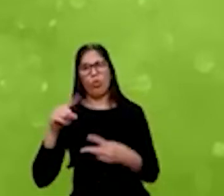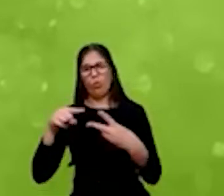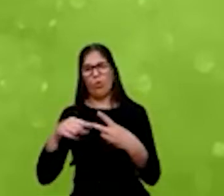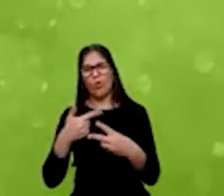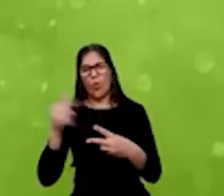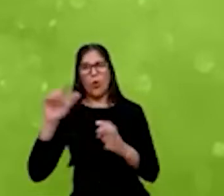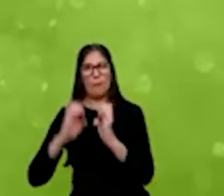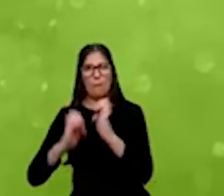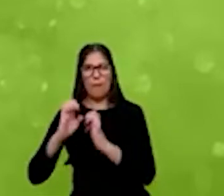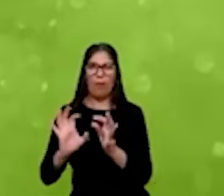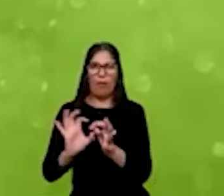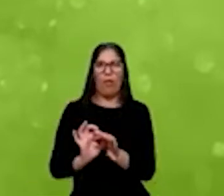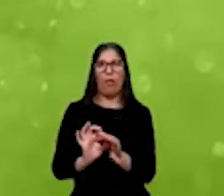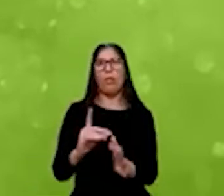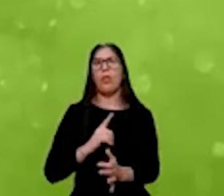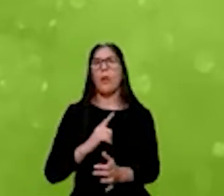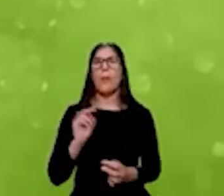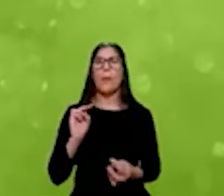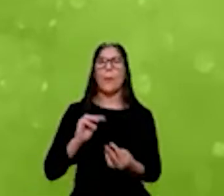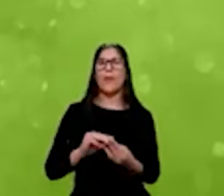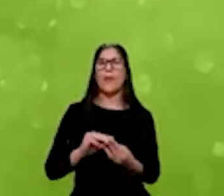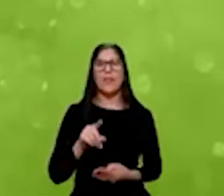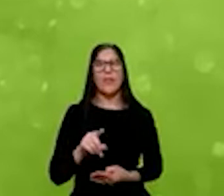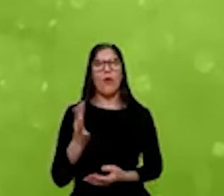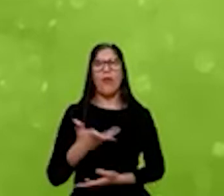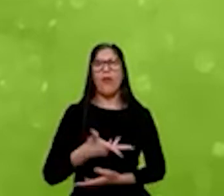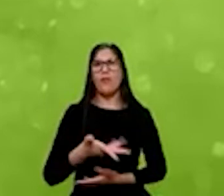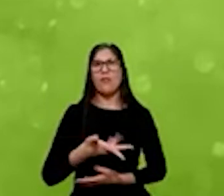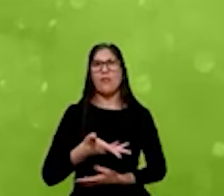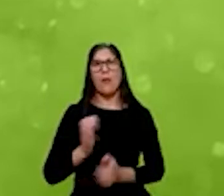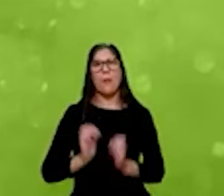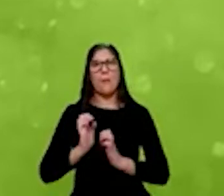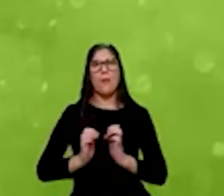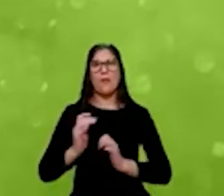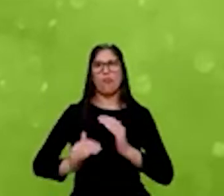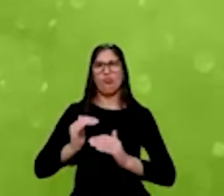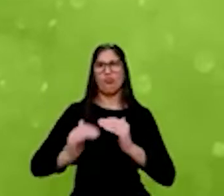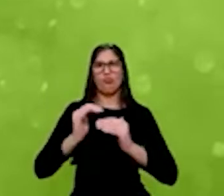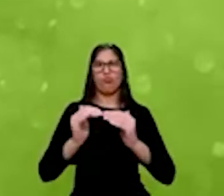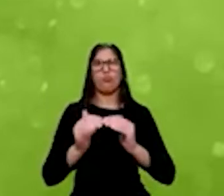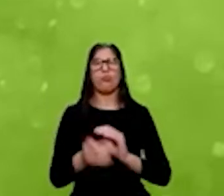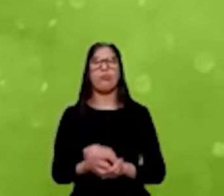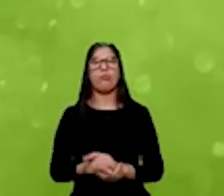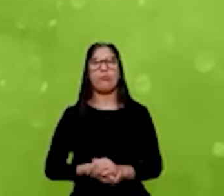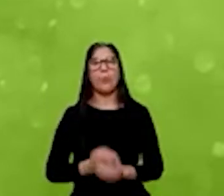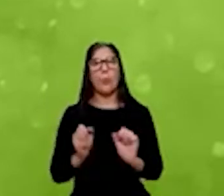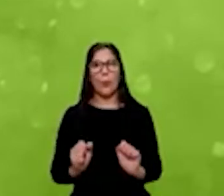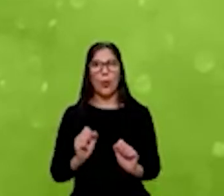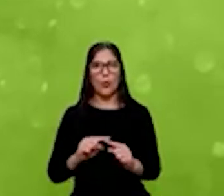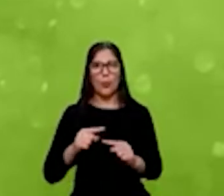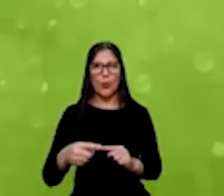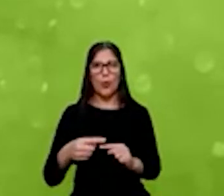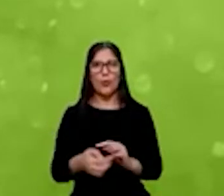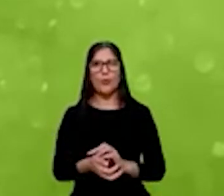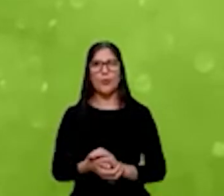nós temos essa grande missão de acelerar essas empresas. Então, se puder passar por gentileza.